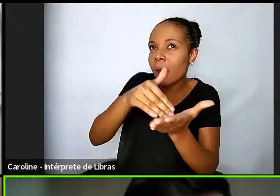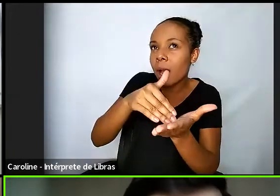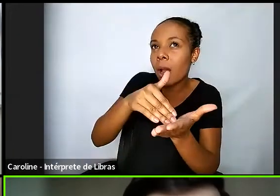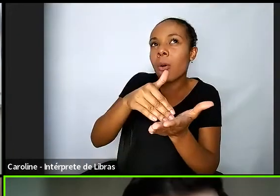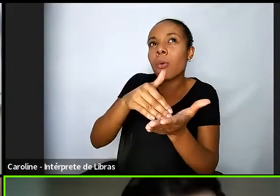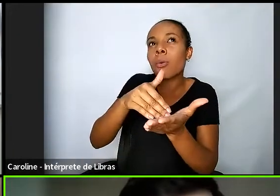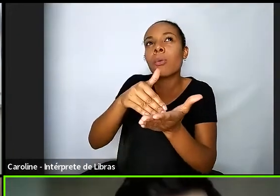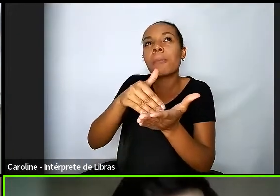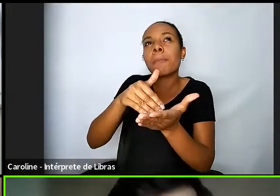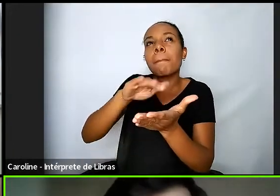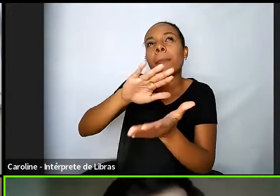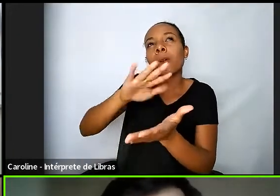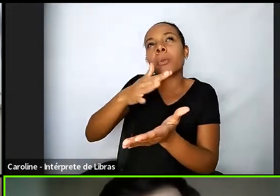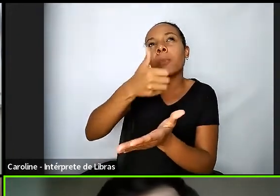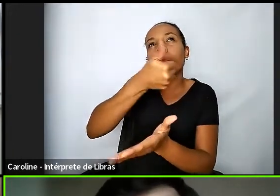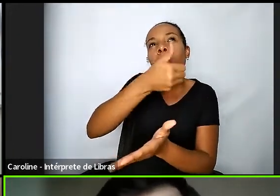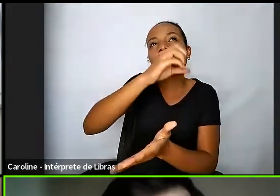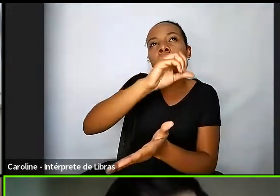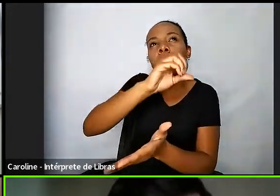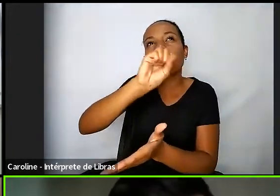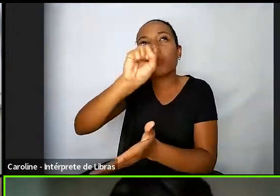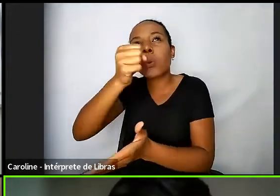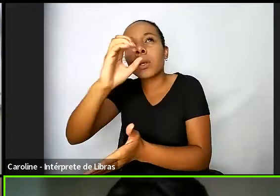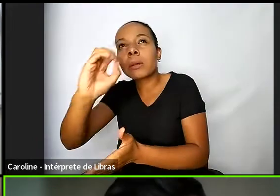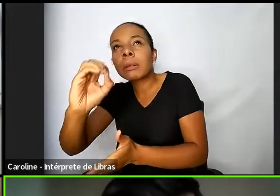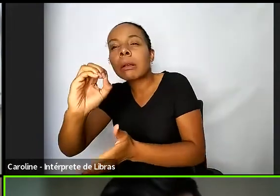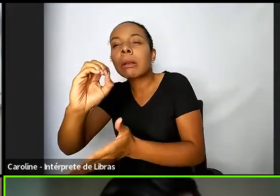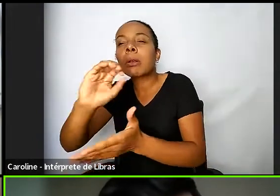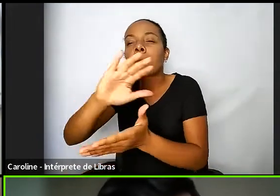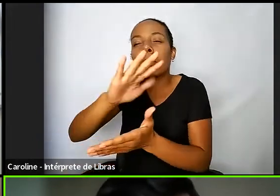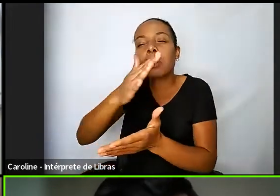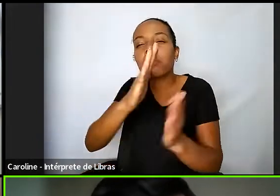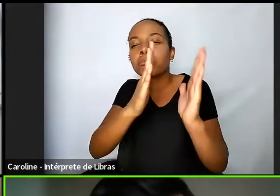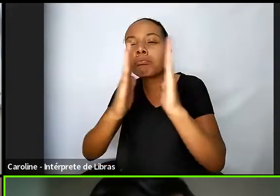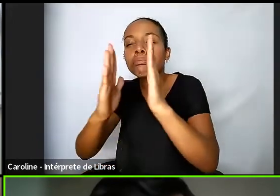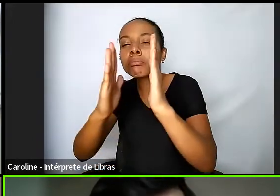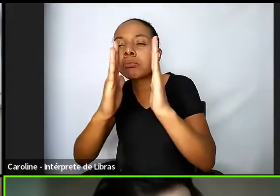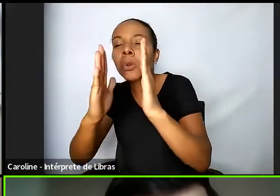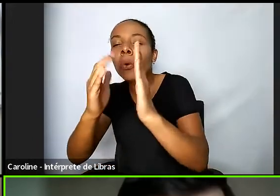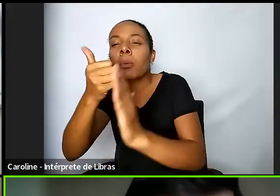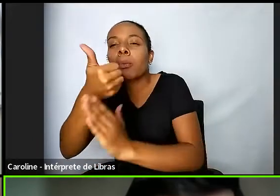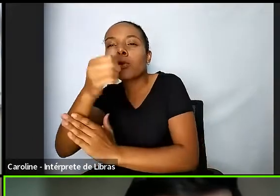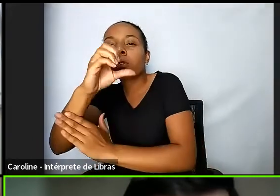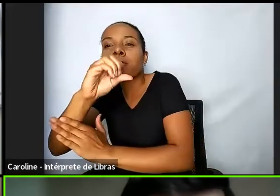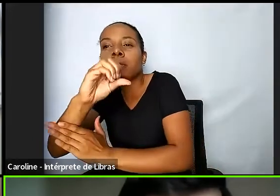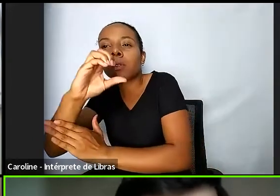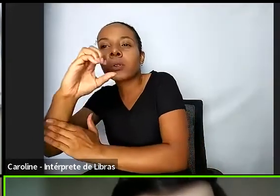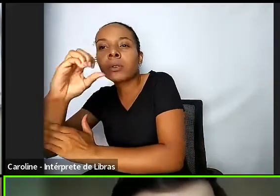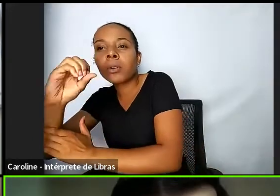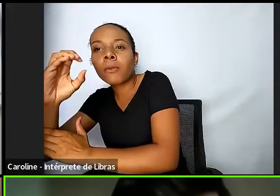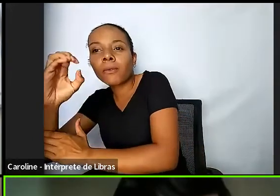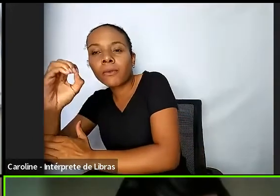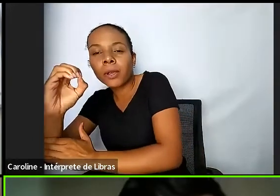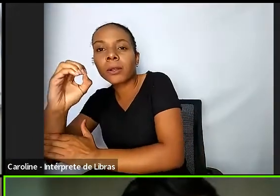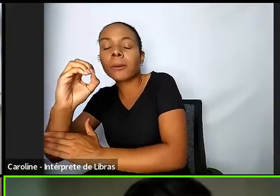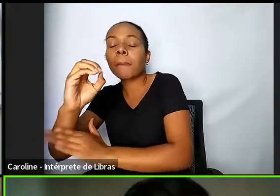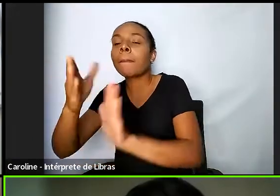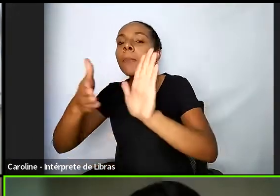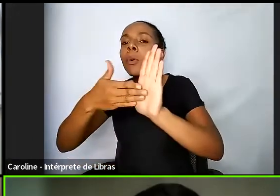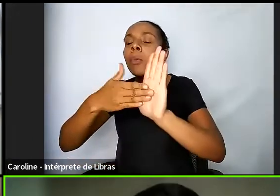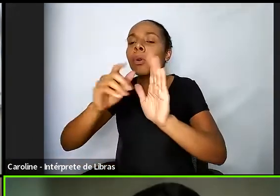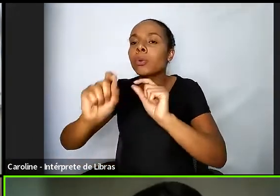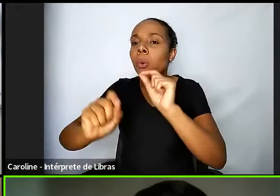civil ela se organizou e propôs né que a moradia fosse o carro-chefe